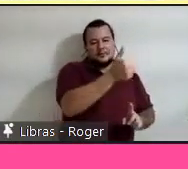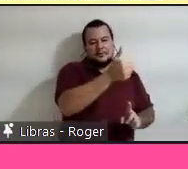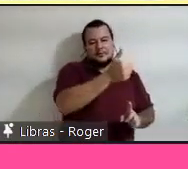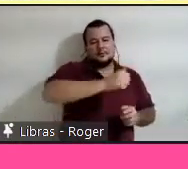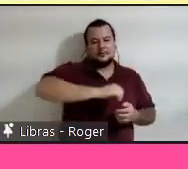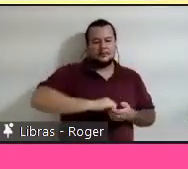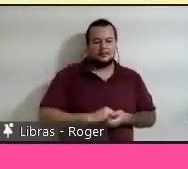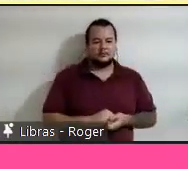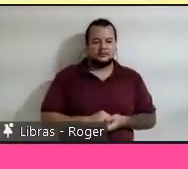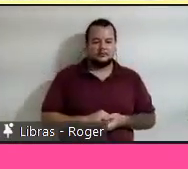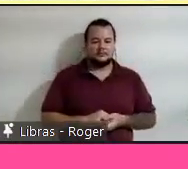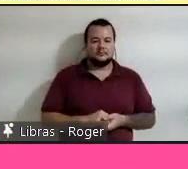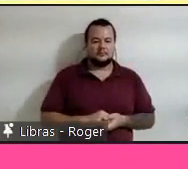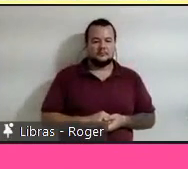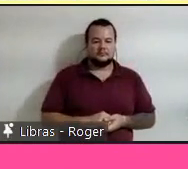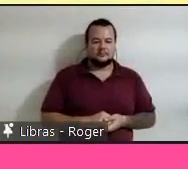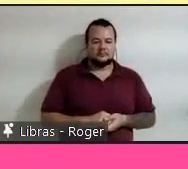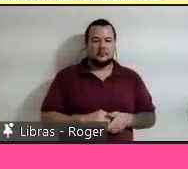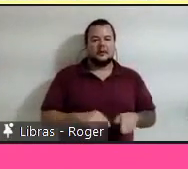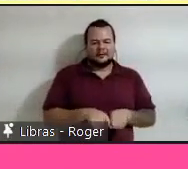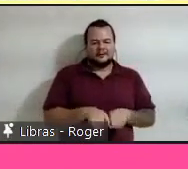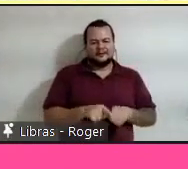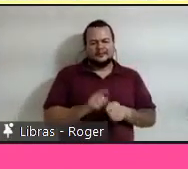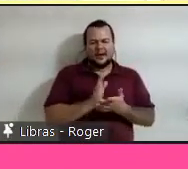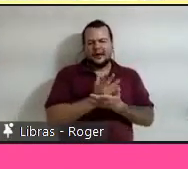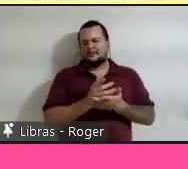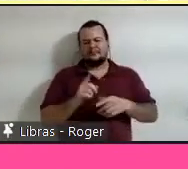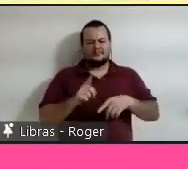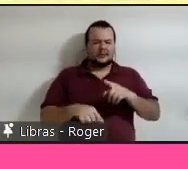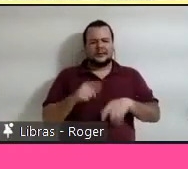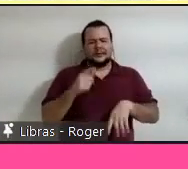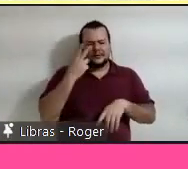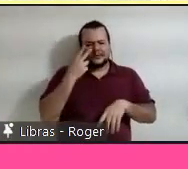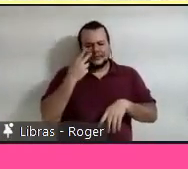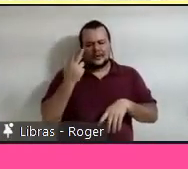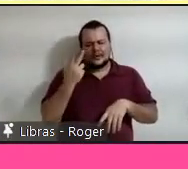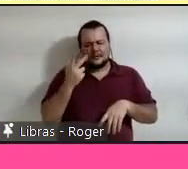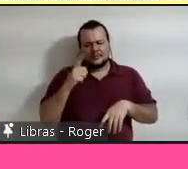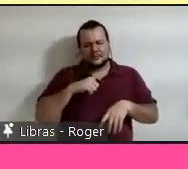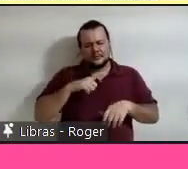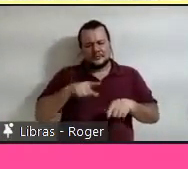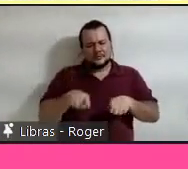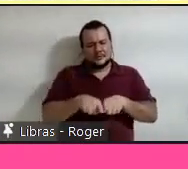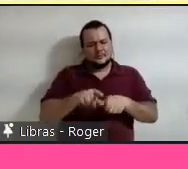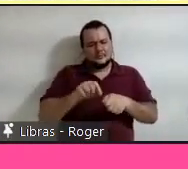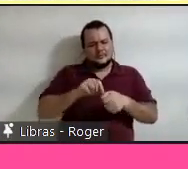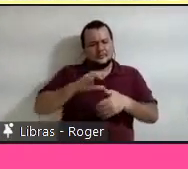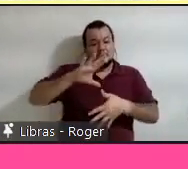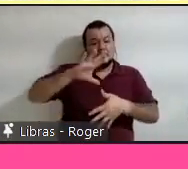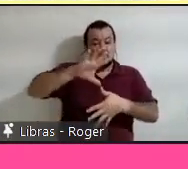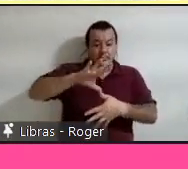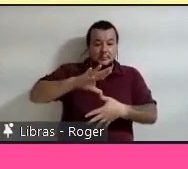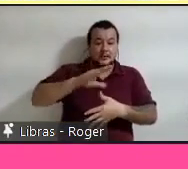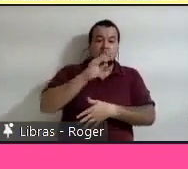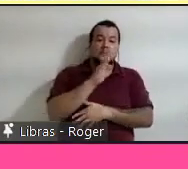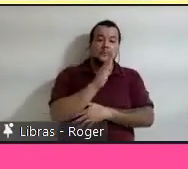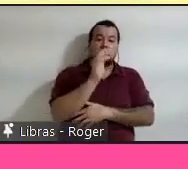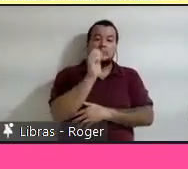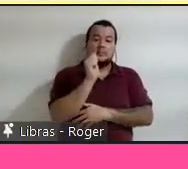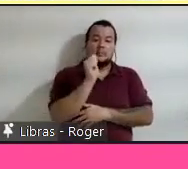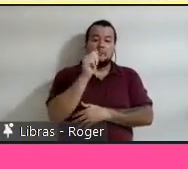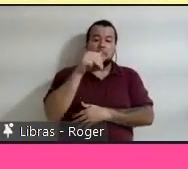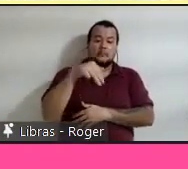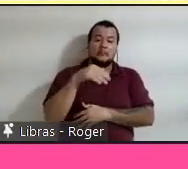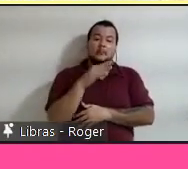E materiais naturais também que acham que tudo é uma maravilha, bom, vamos fazer um mapeamento da taipa, vamos fazer um mapeamento do bambu e entender bem onde que estão os